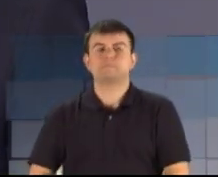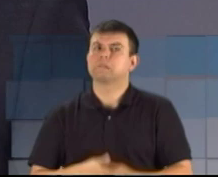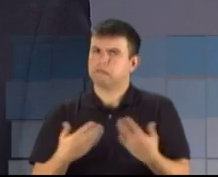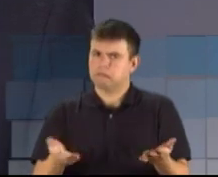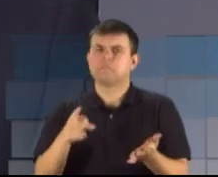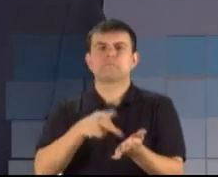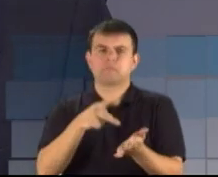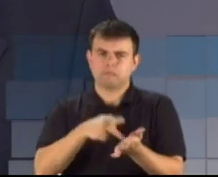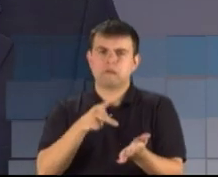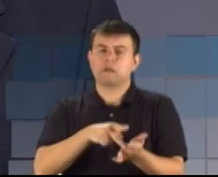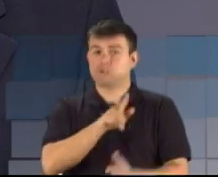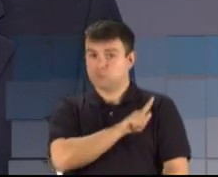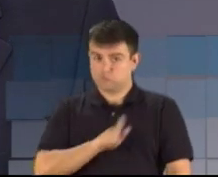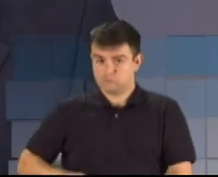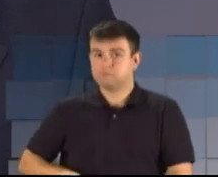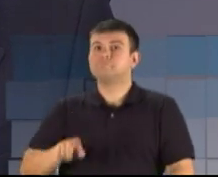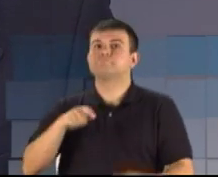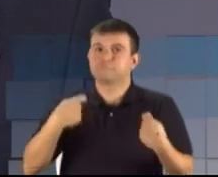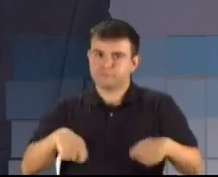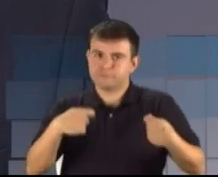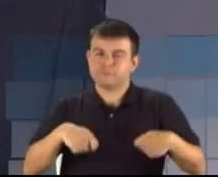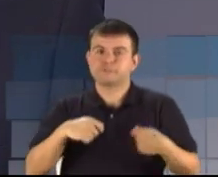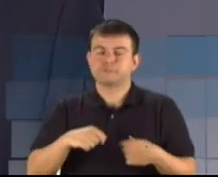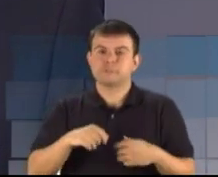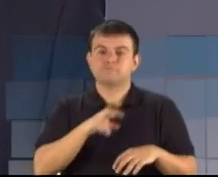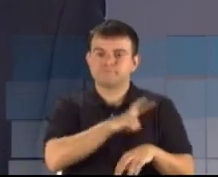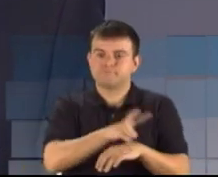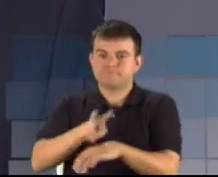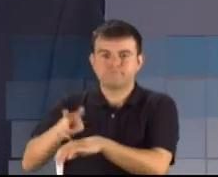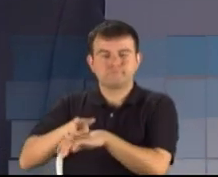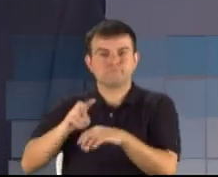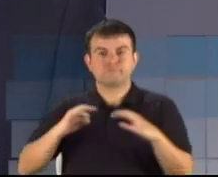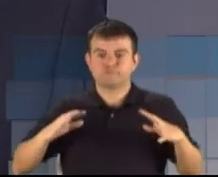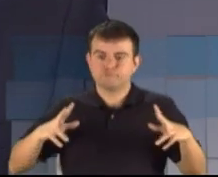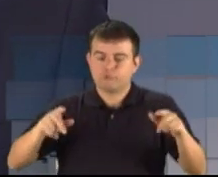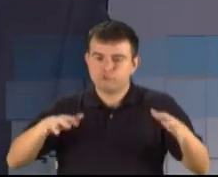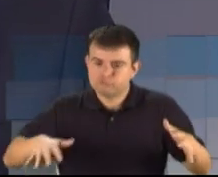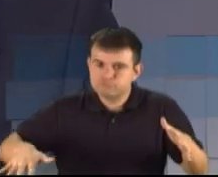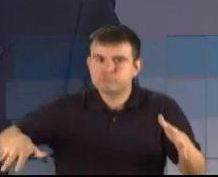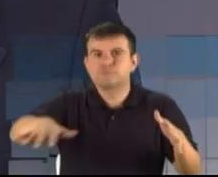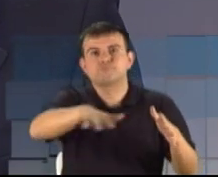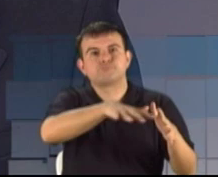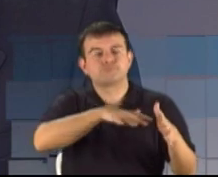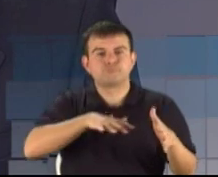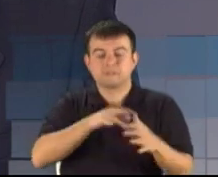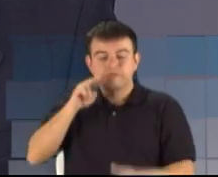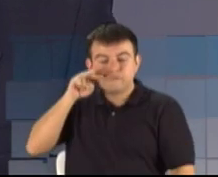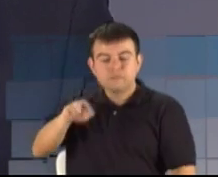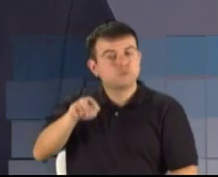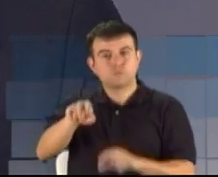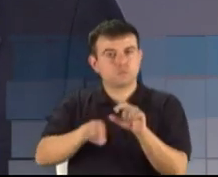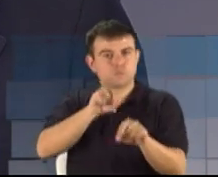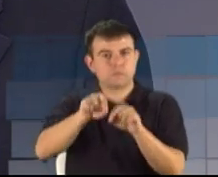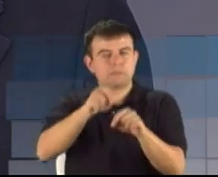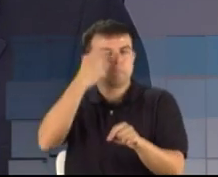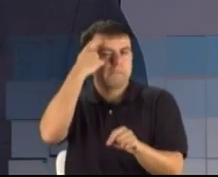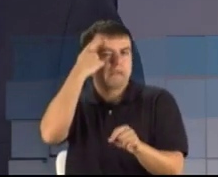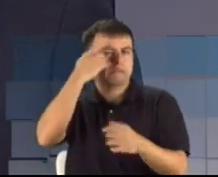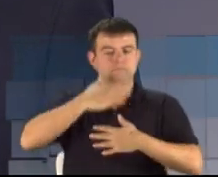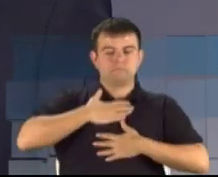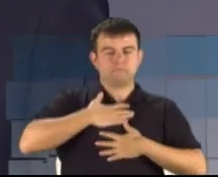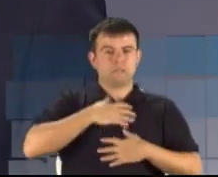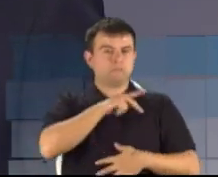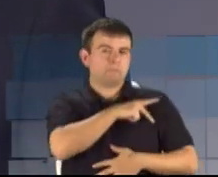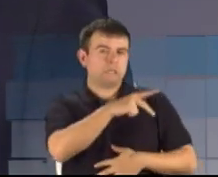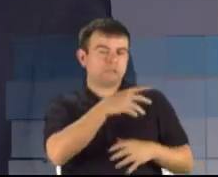governar, governar para todos, com uma visão, não pensando no seu partido, no seu projeto